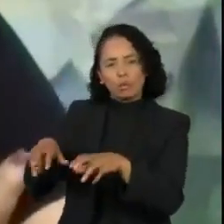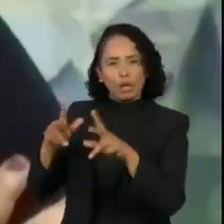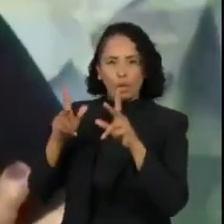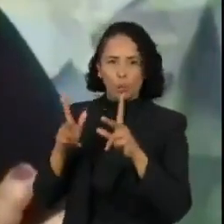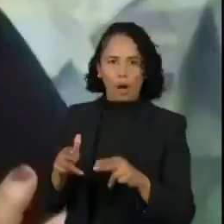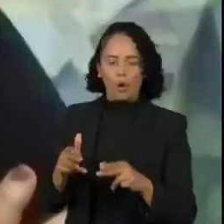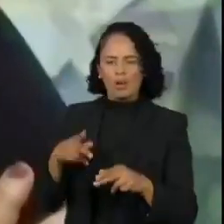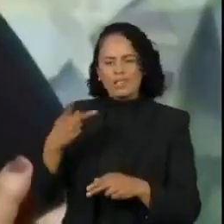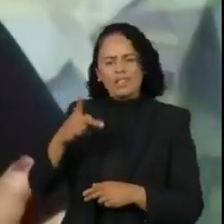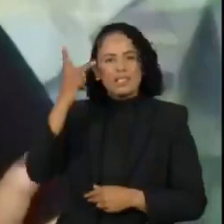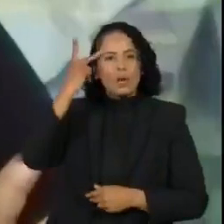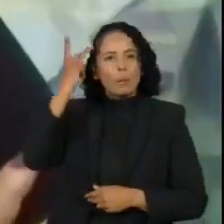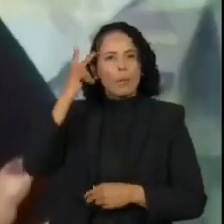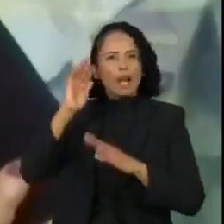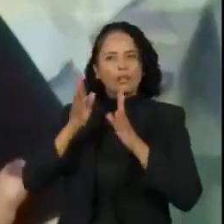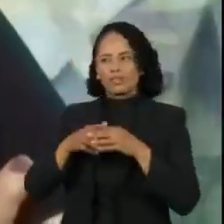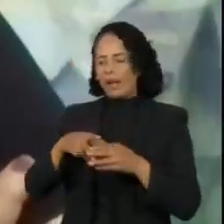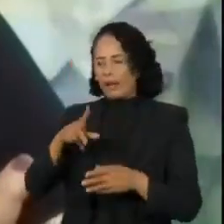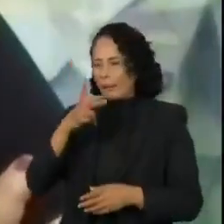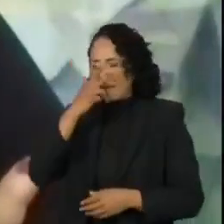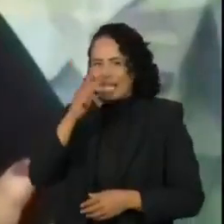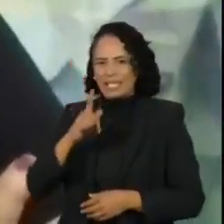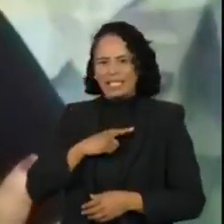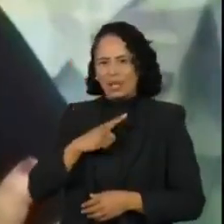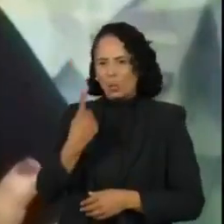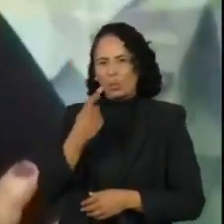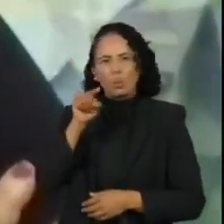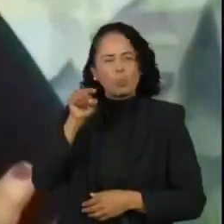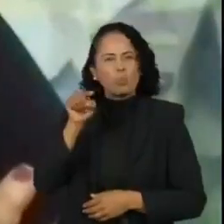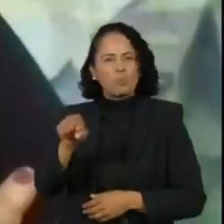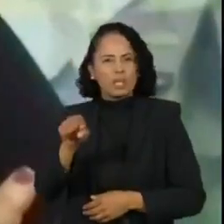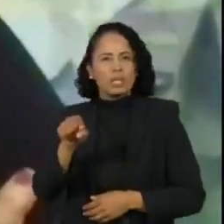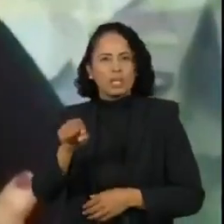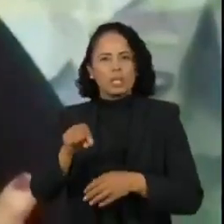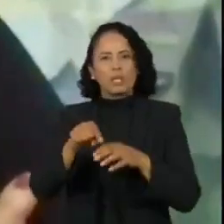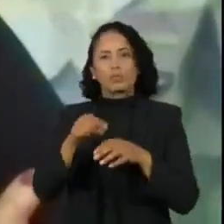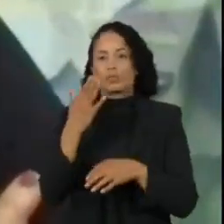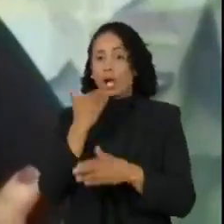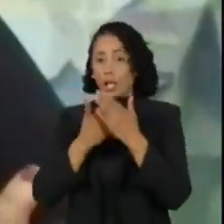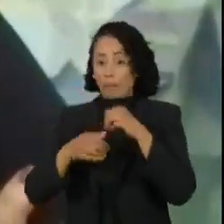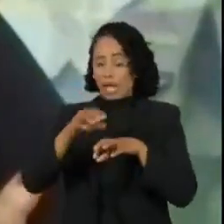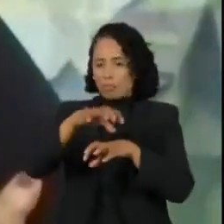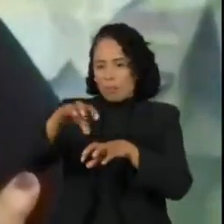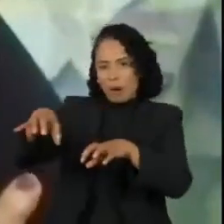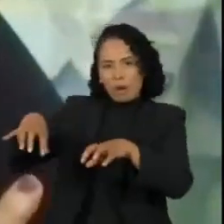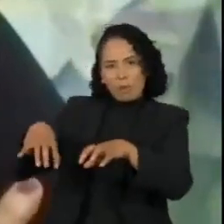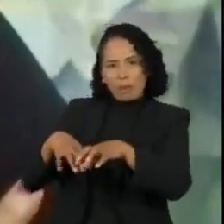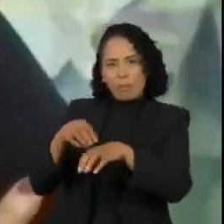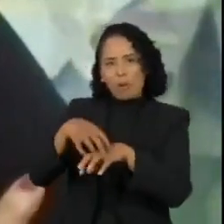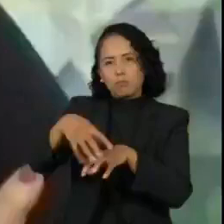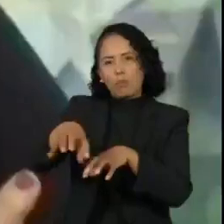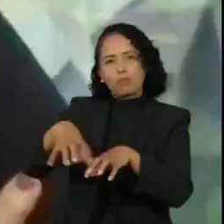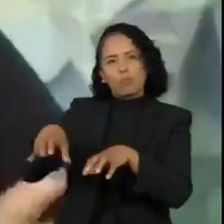Eu acho que precisaríamos de mil bancos de alimentos só aqui na cidade de São Paulo para realmente